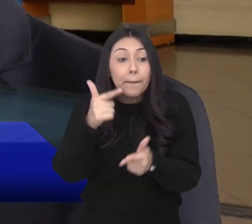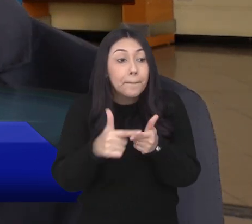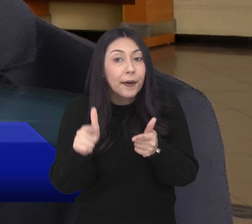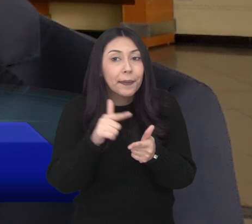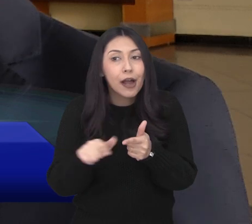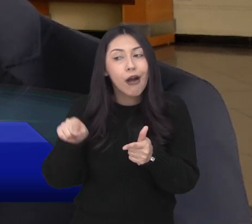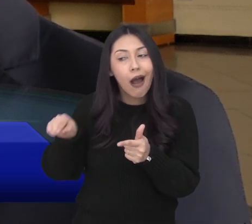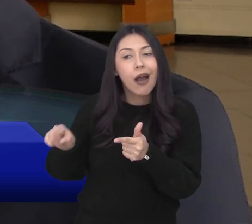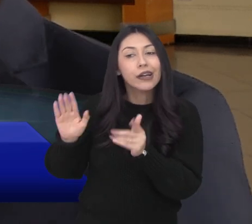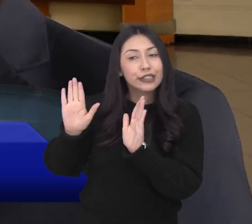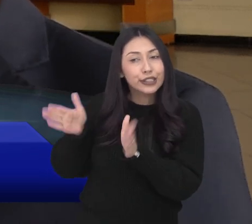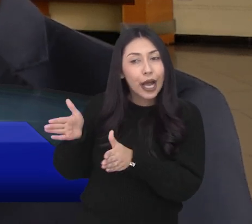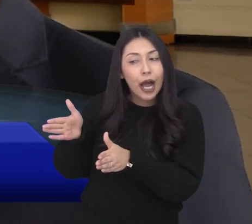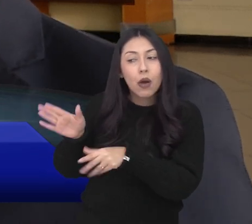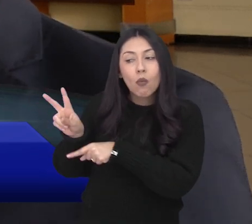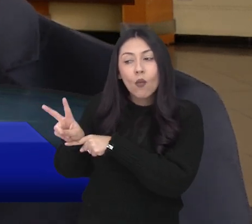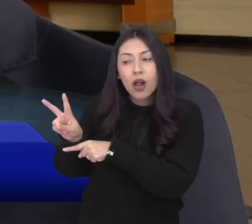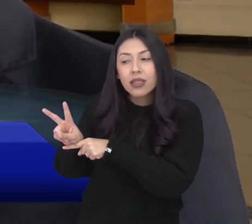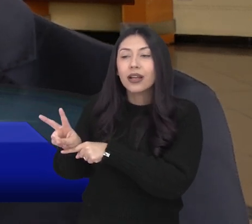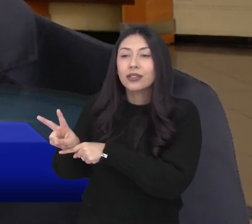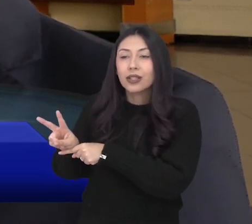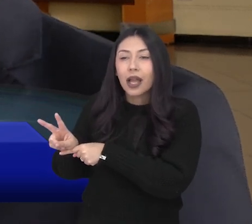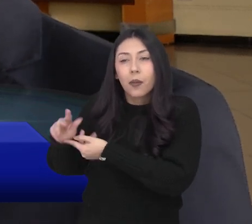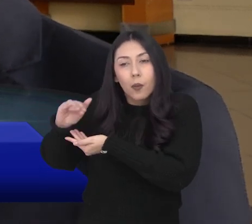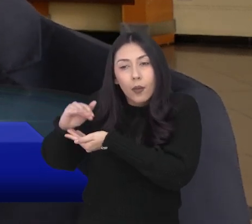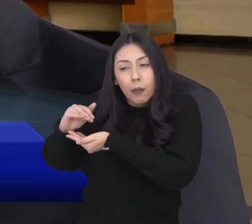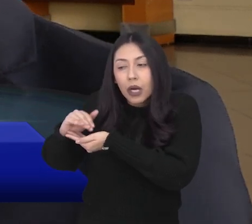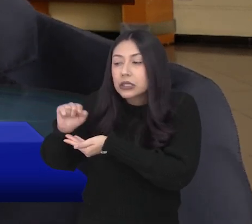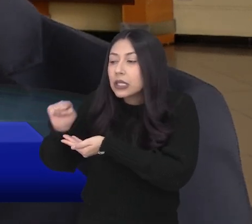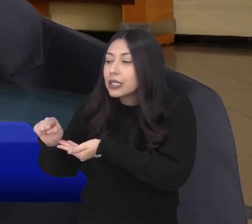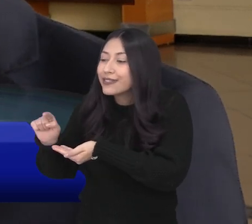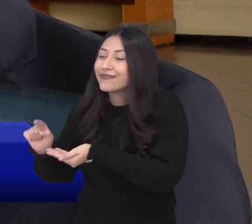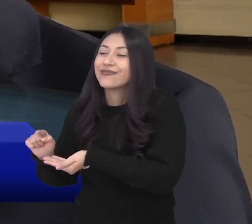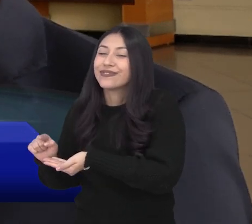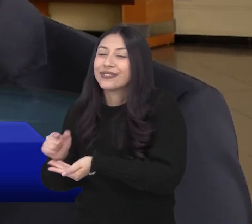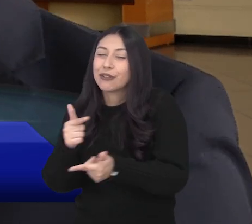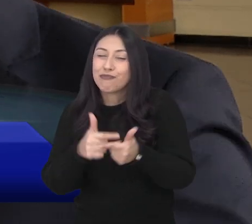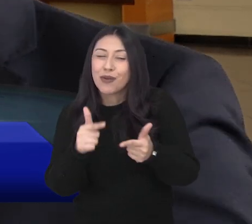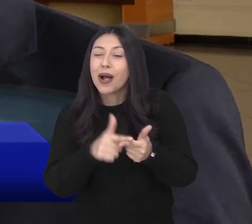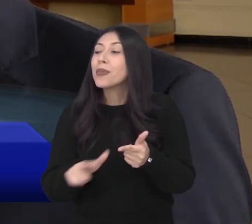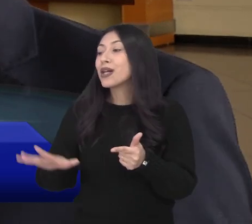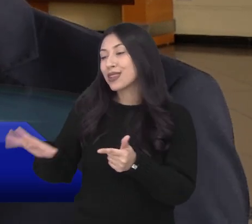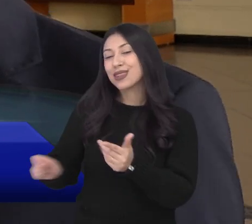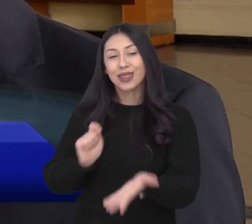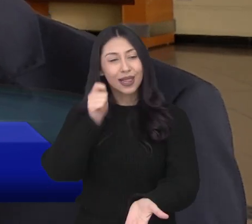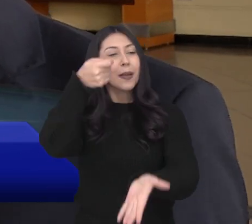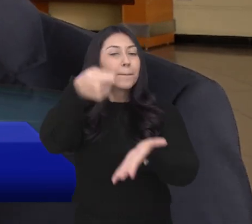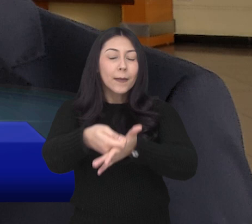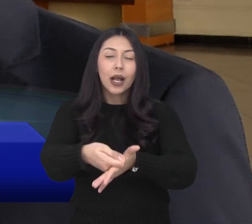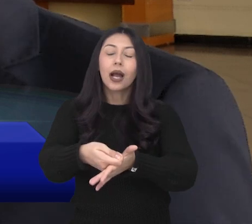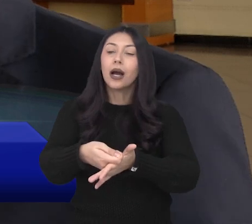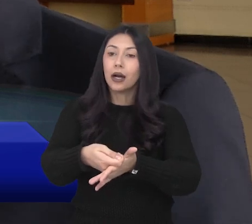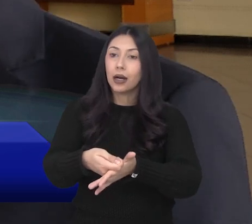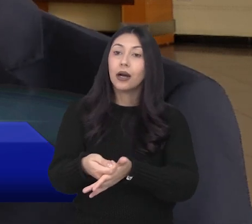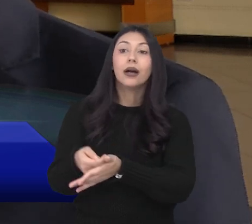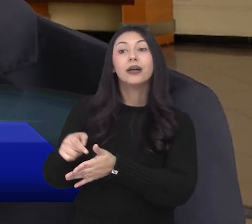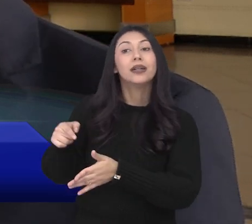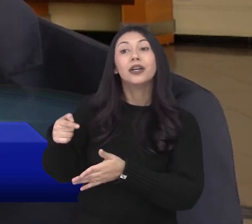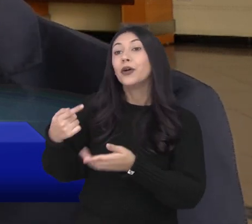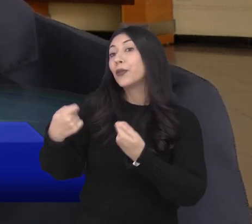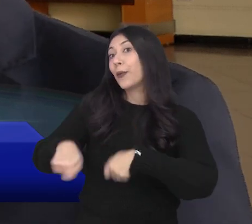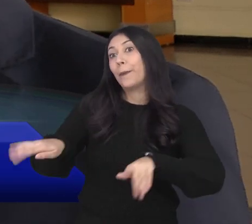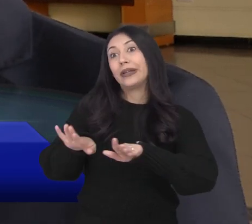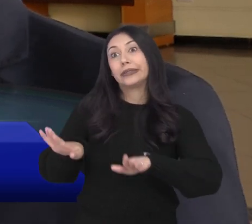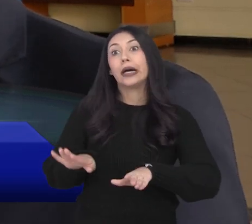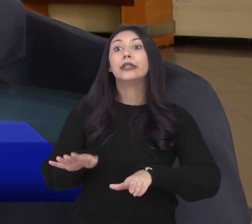doente. Ter um dinheirinho reservado, poupar sempre um pouquinho, que não pese para você, mas para ter essa